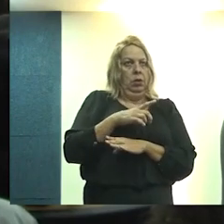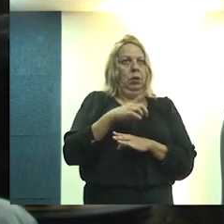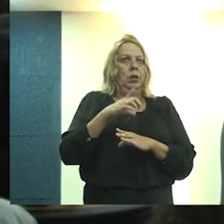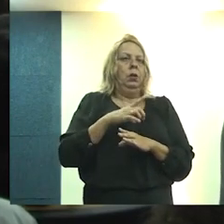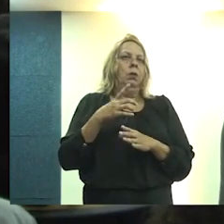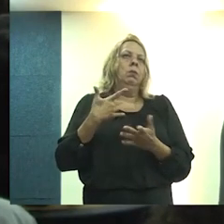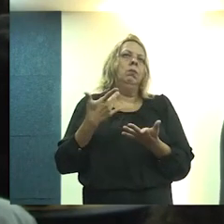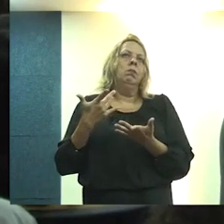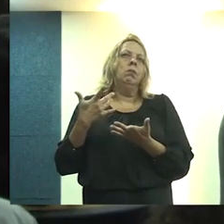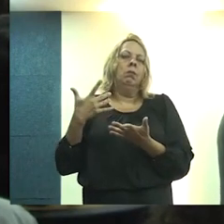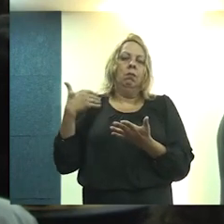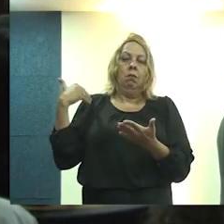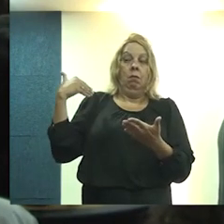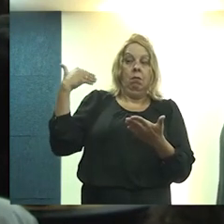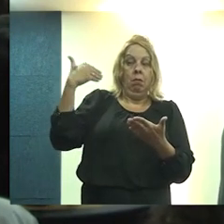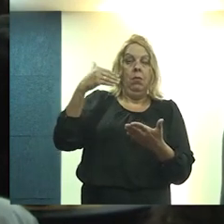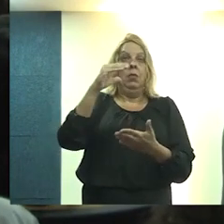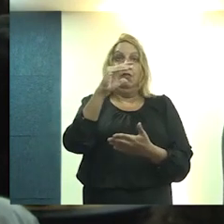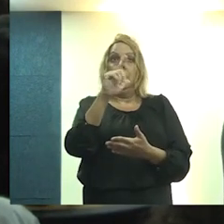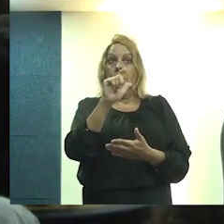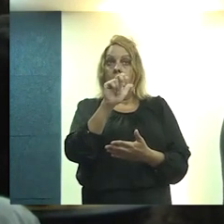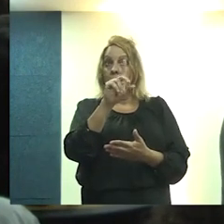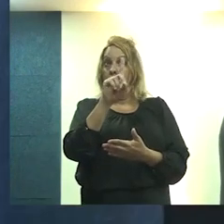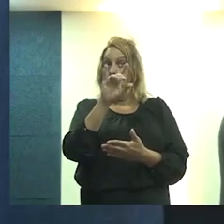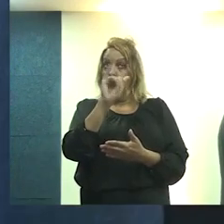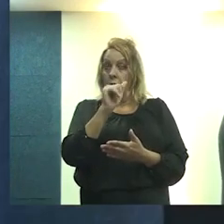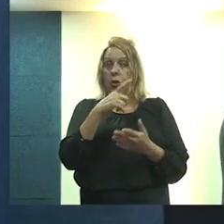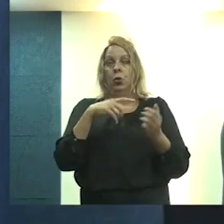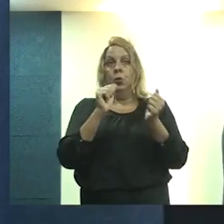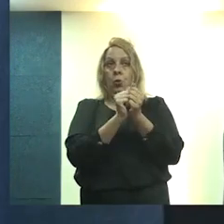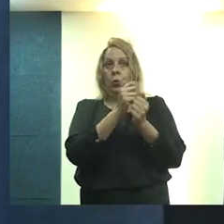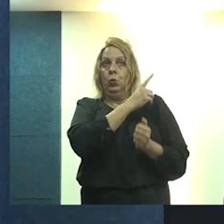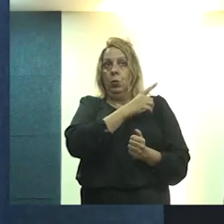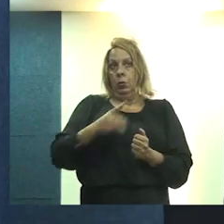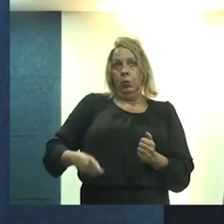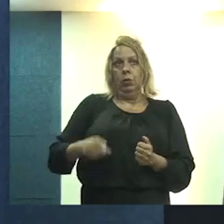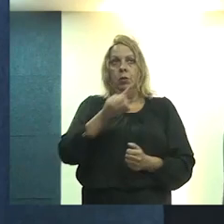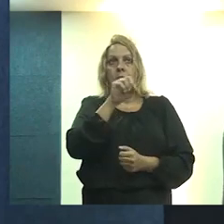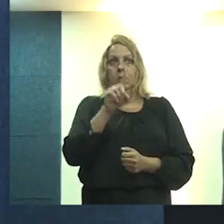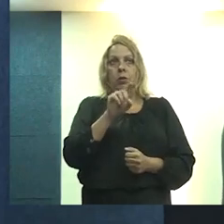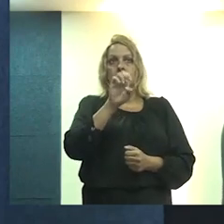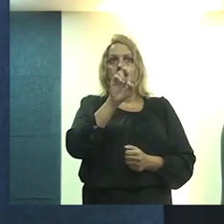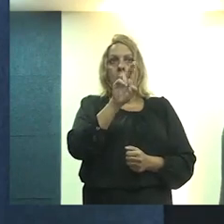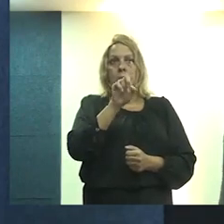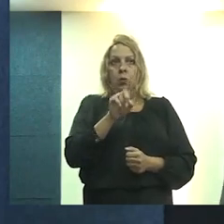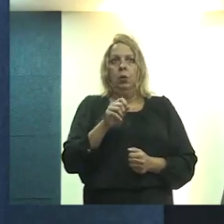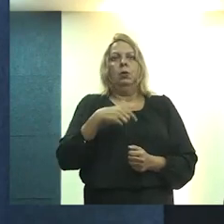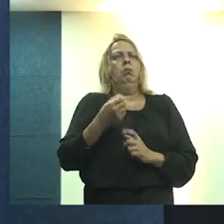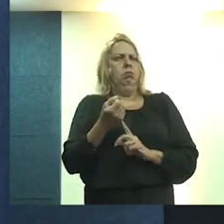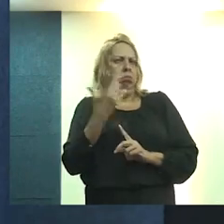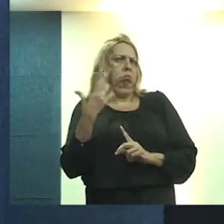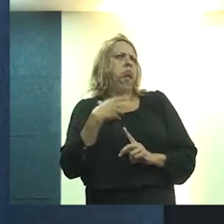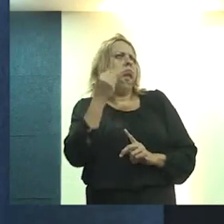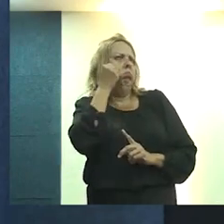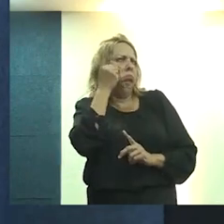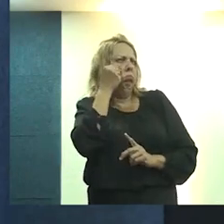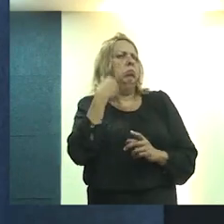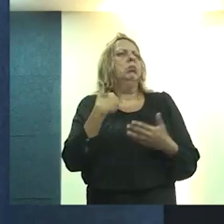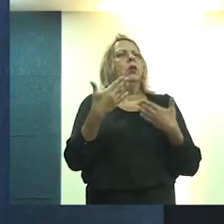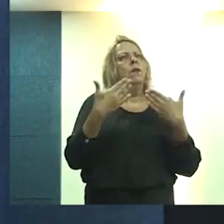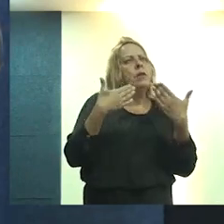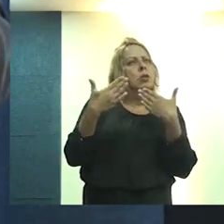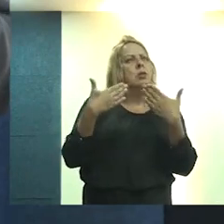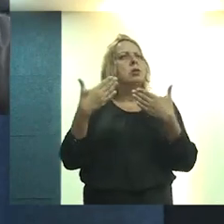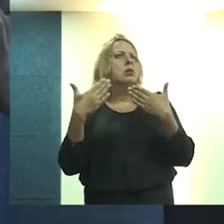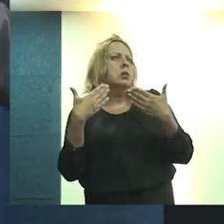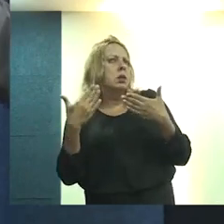Então, esse legado que o Clóvis Engelfritz, depois o querido deputado Zezel, e eu sentei, tive a oportunidade de várias vezes conversar com